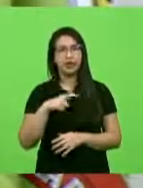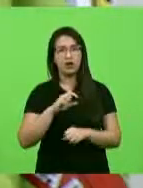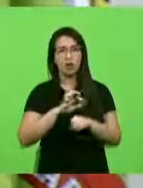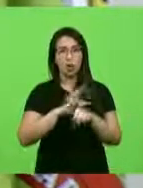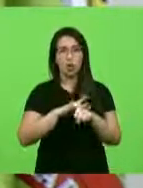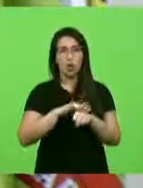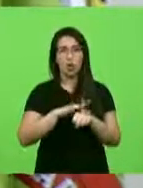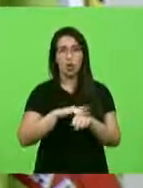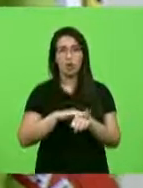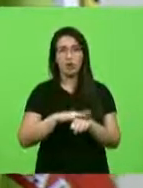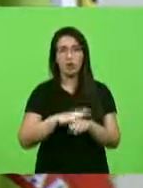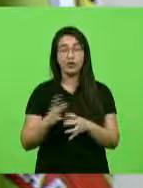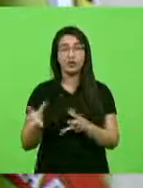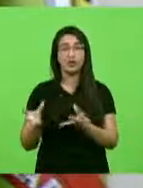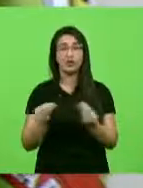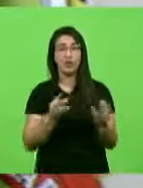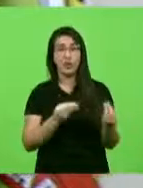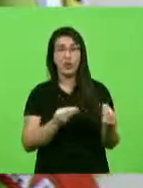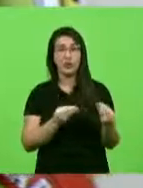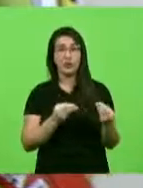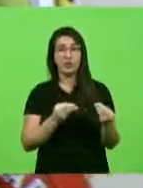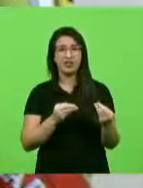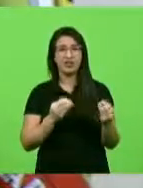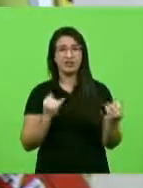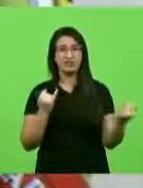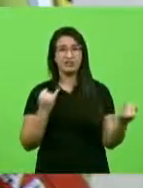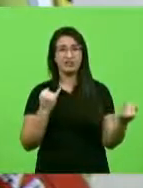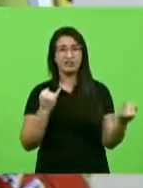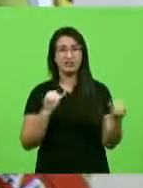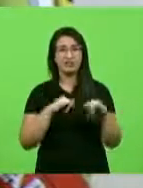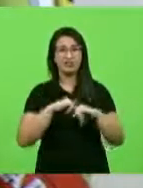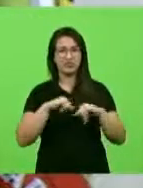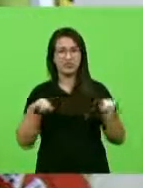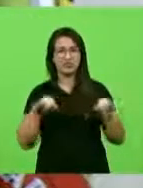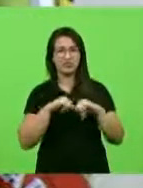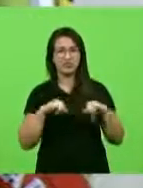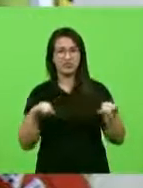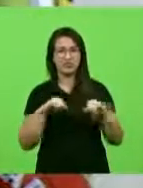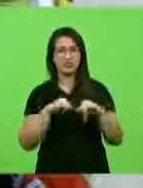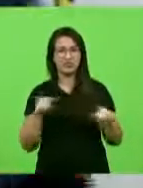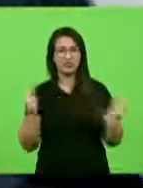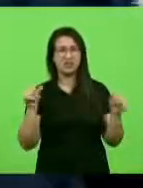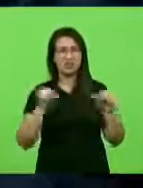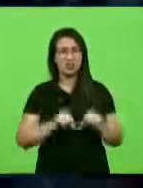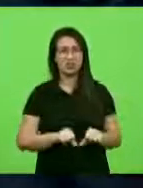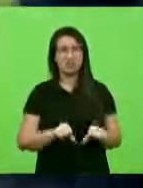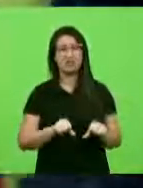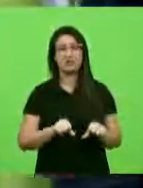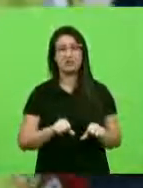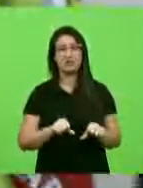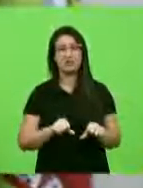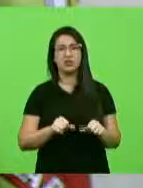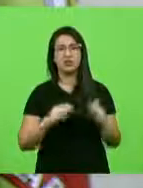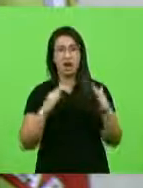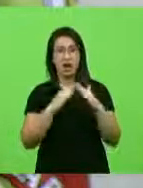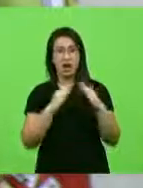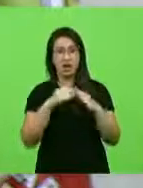muitas notícias ruins, elas vêm entrando nos nossos lares, nos